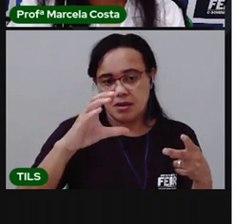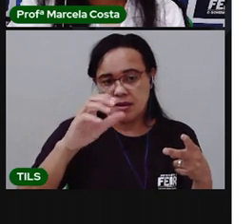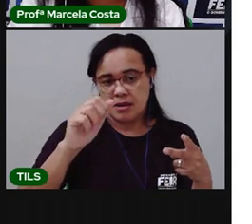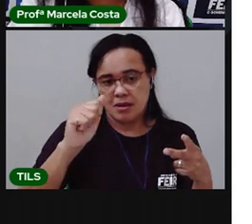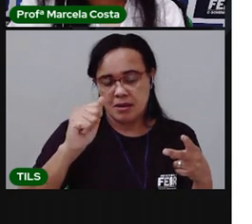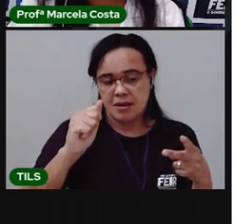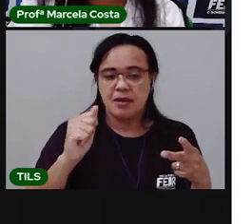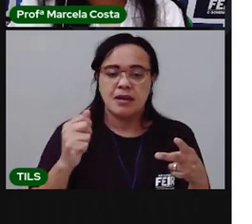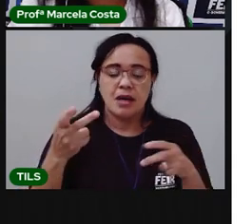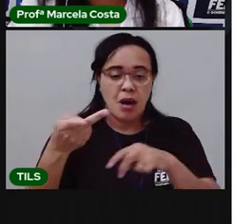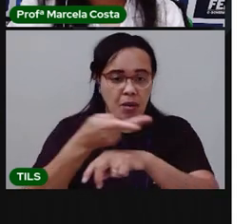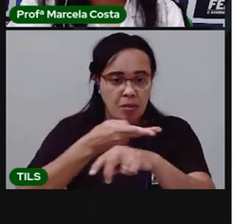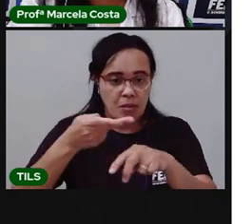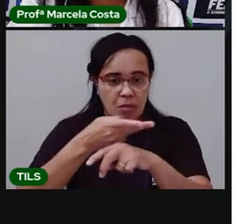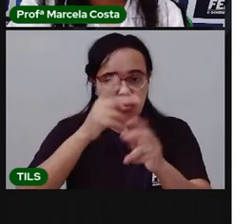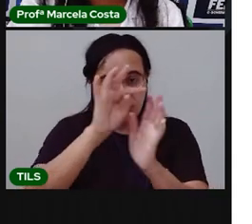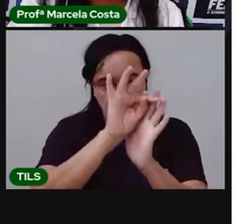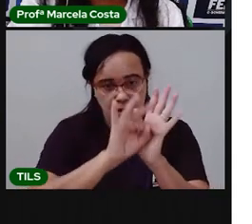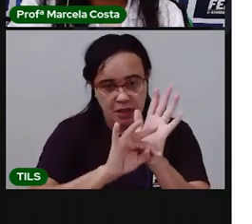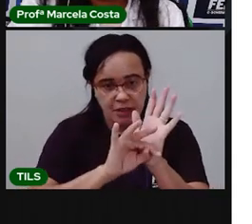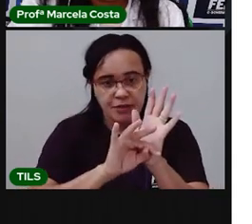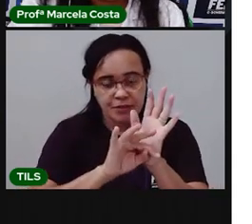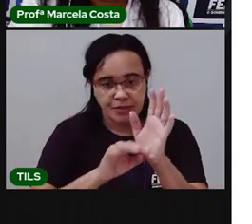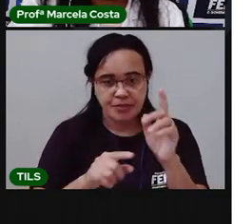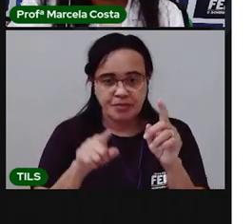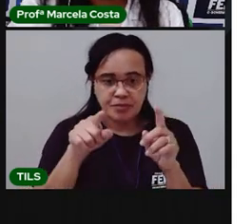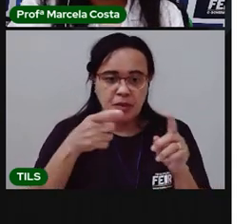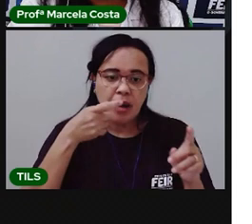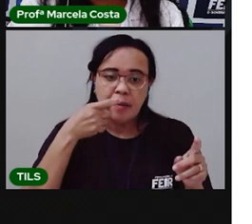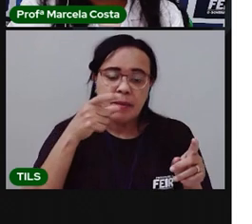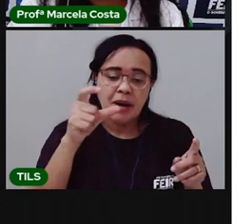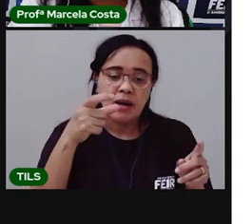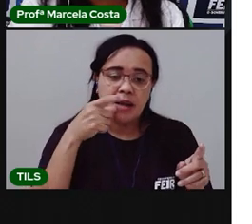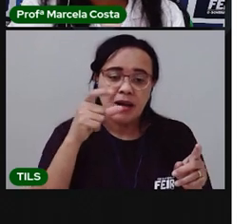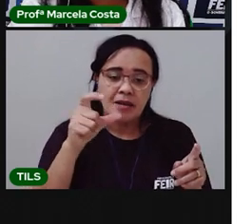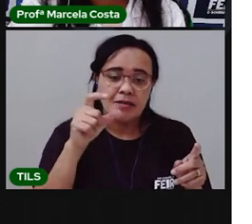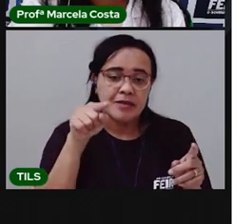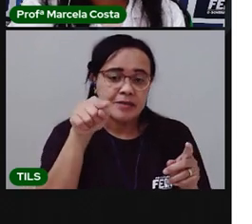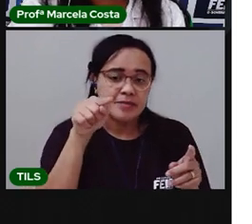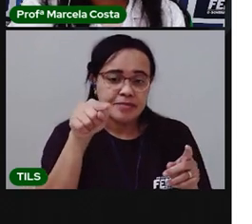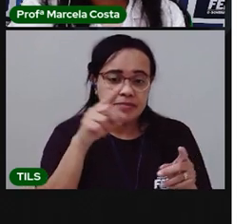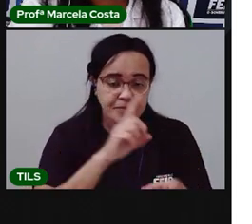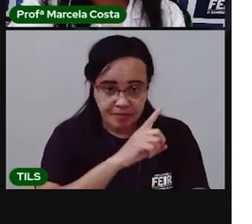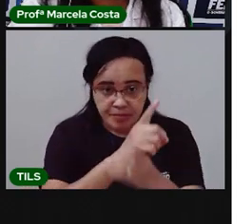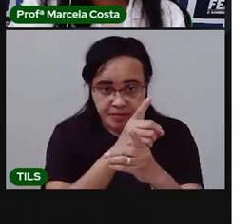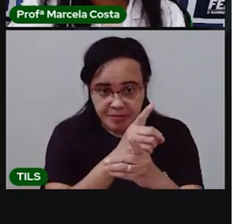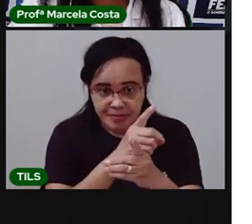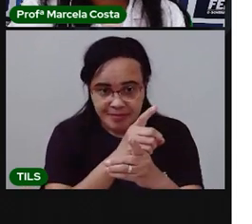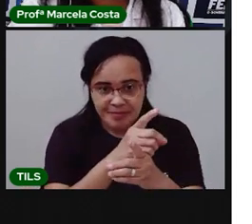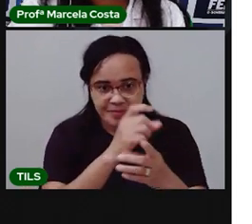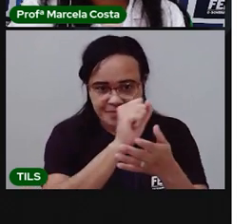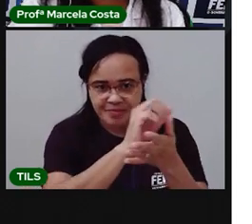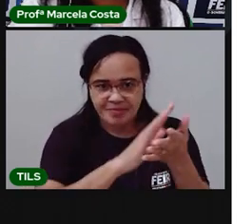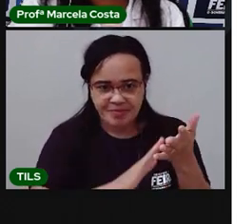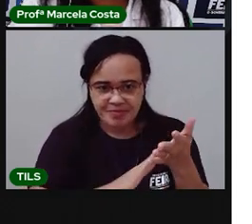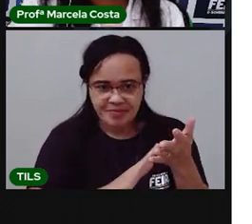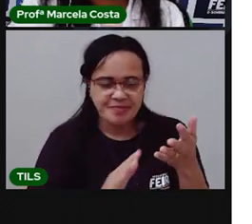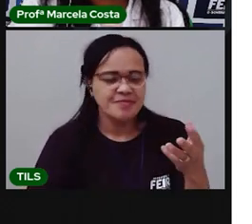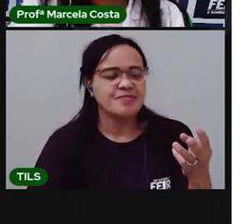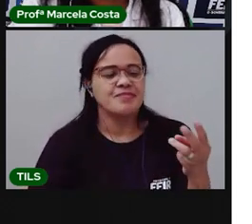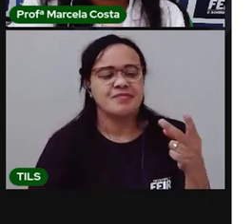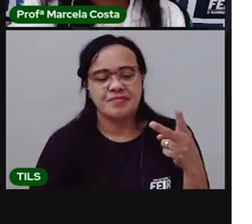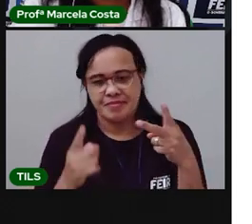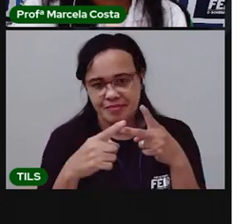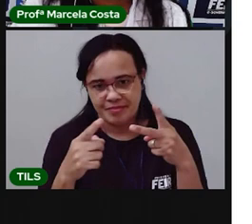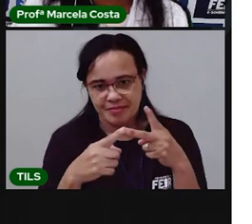Na careca. Olha a palavra aqui. Na segunda linha da atividade aí do texto. Na segunda